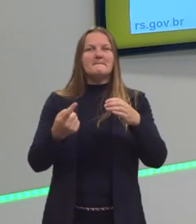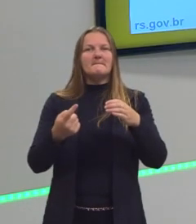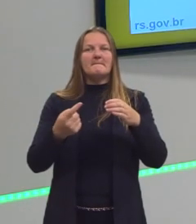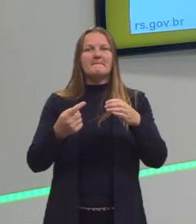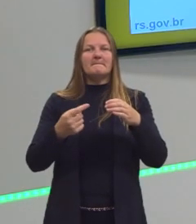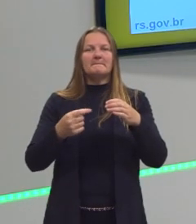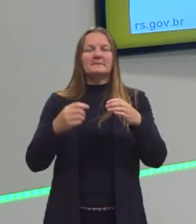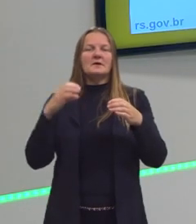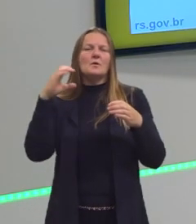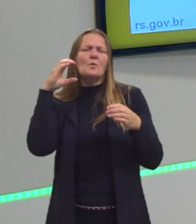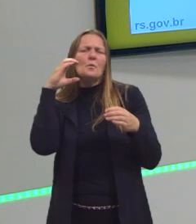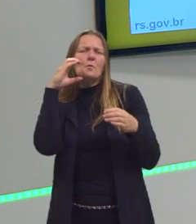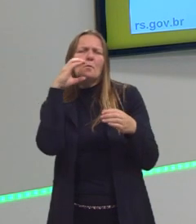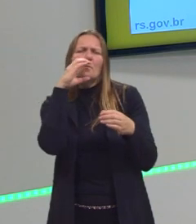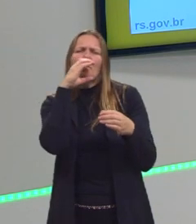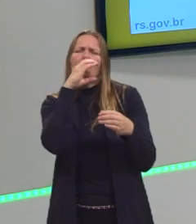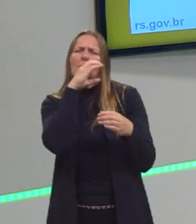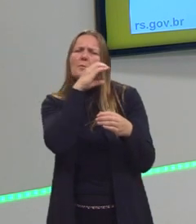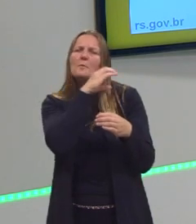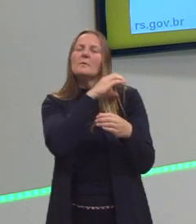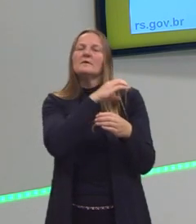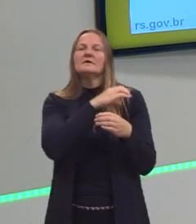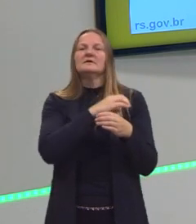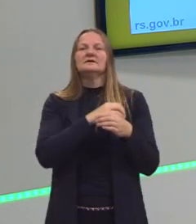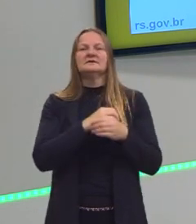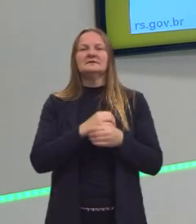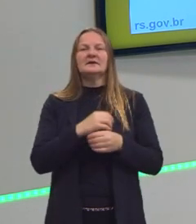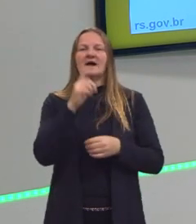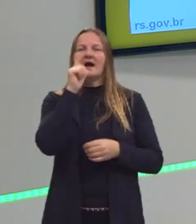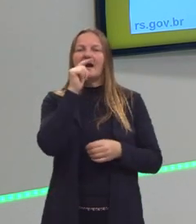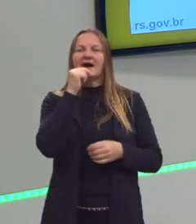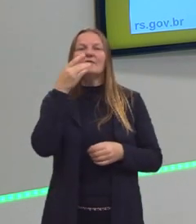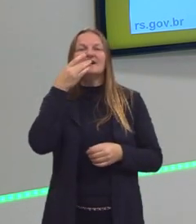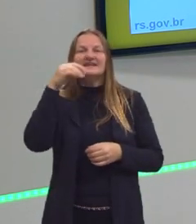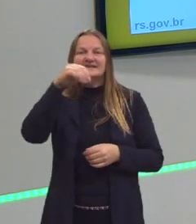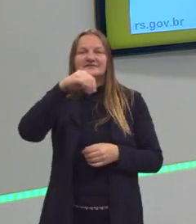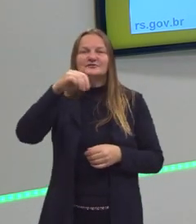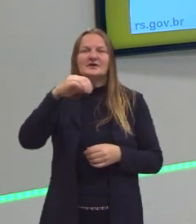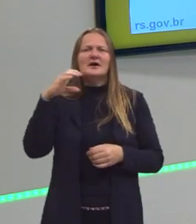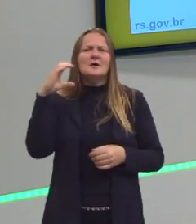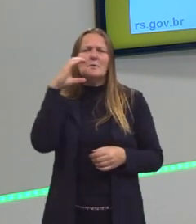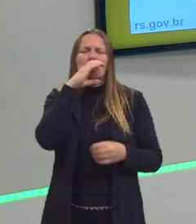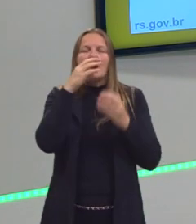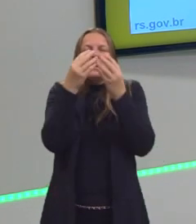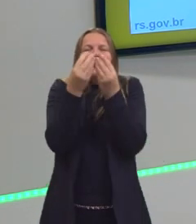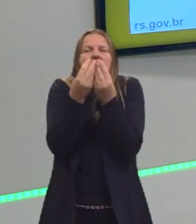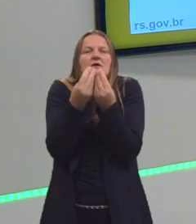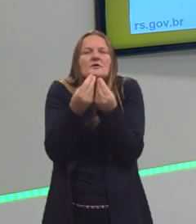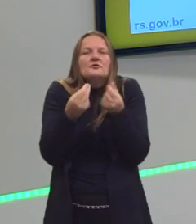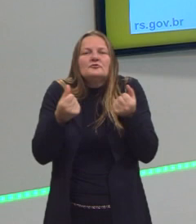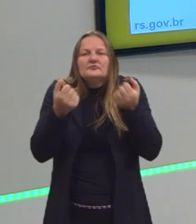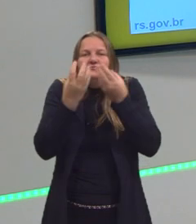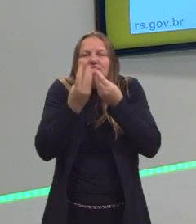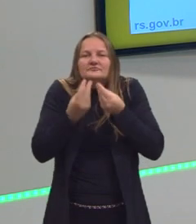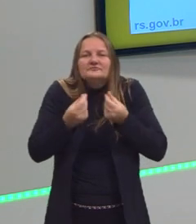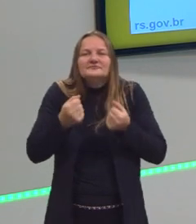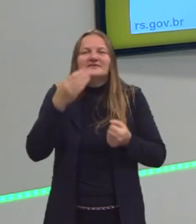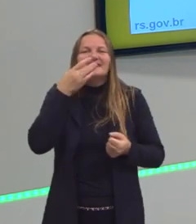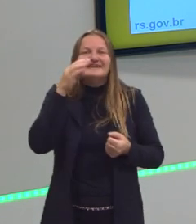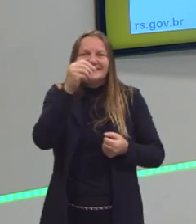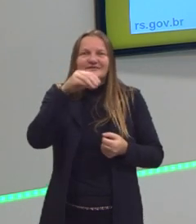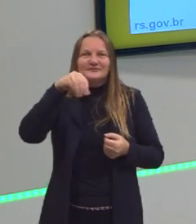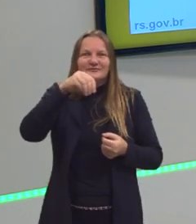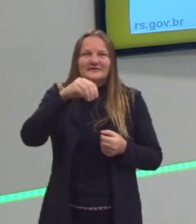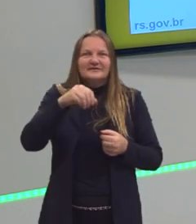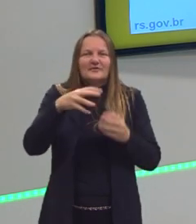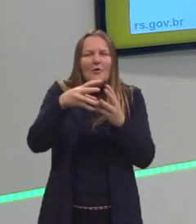exemplo, o aquecimento. Se eu aquecer uma água, um açúcar, eu consigo dissolver totalmente o açúcar. Quando eu formo